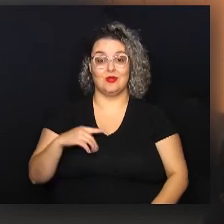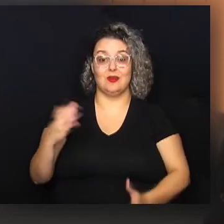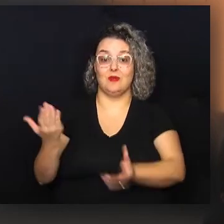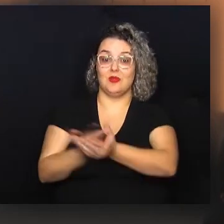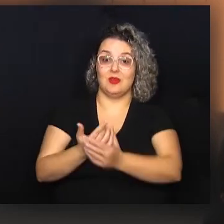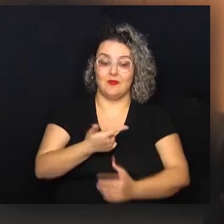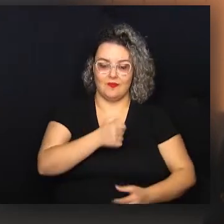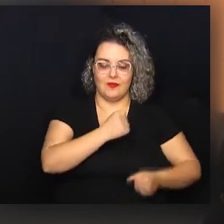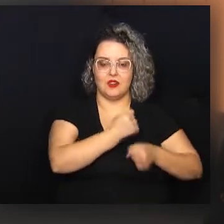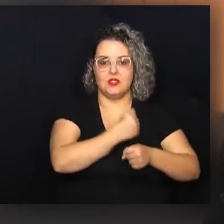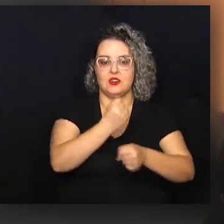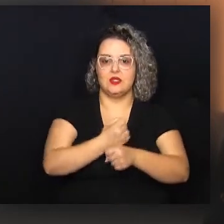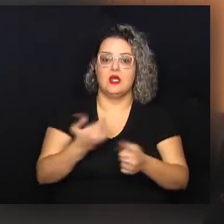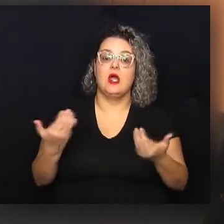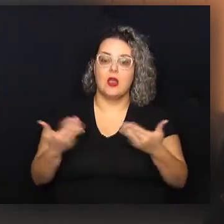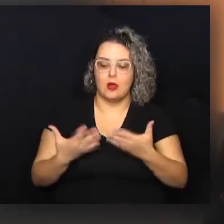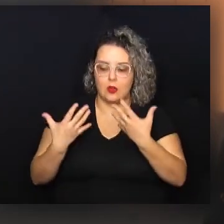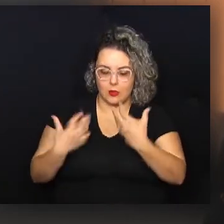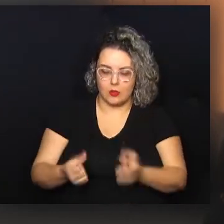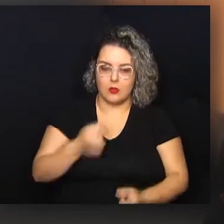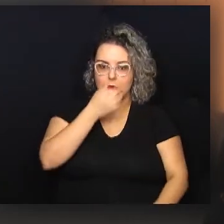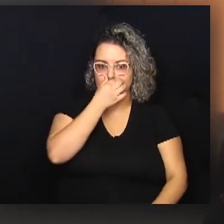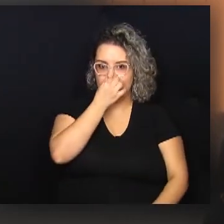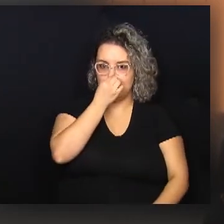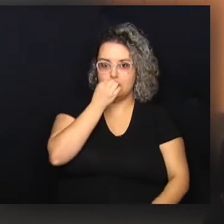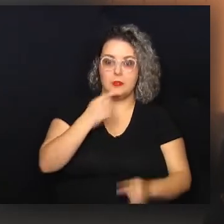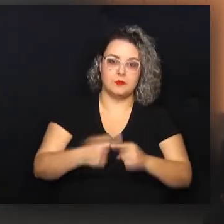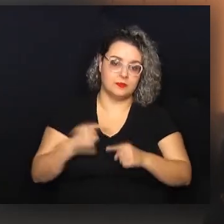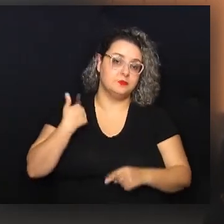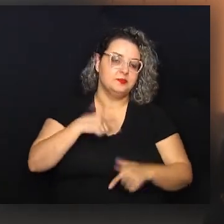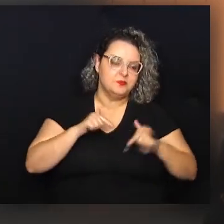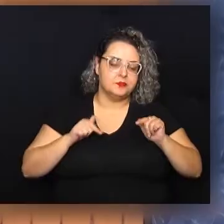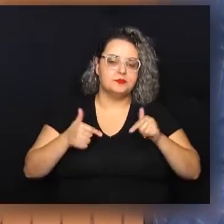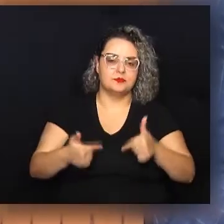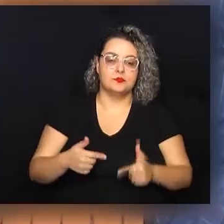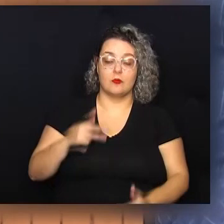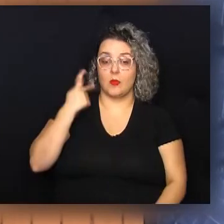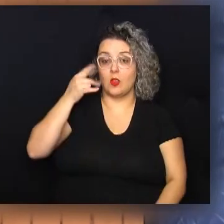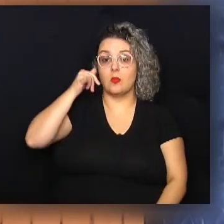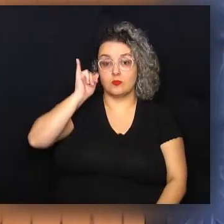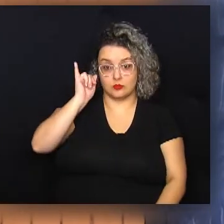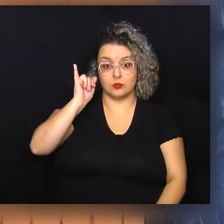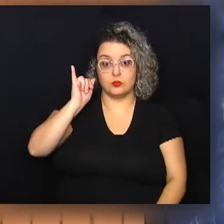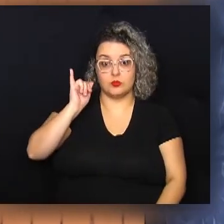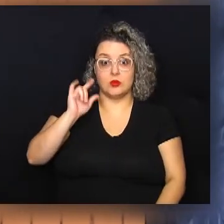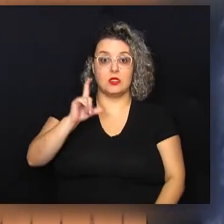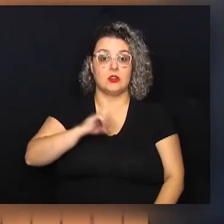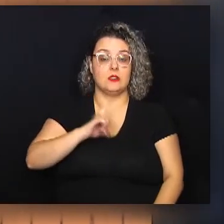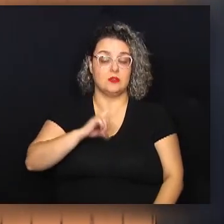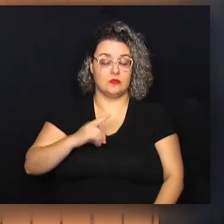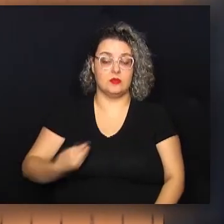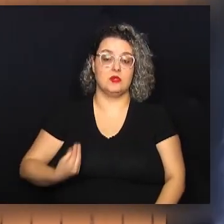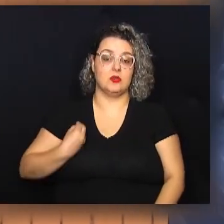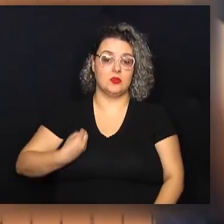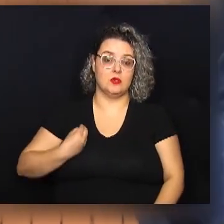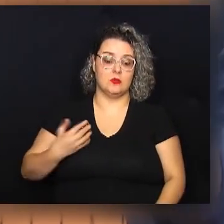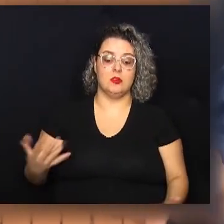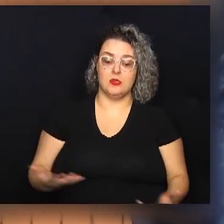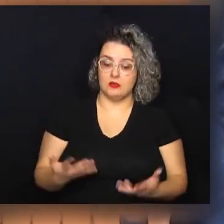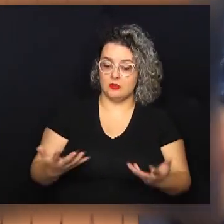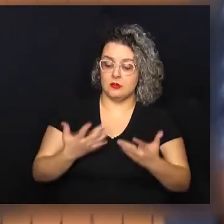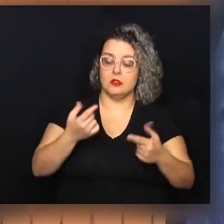processos lá que tem 20 anos, agora que eles vão receber por causa da nossa luta. Além do vereador Paulo Búfalo, também